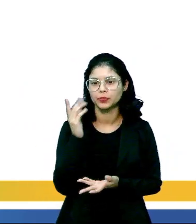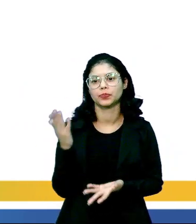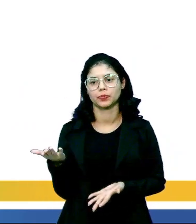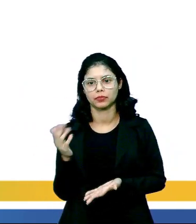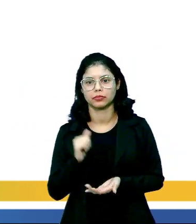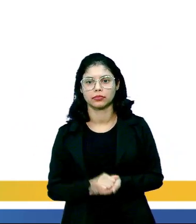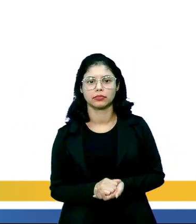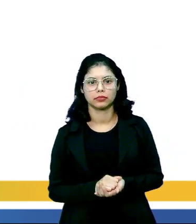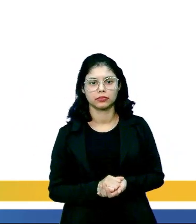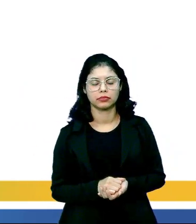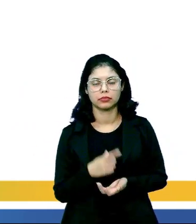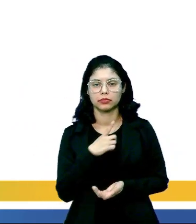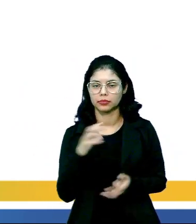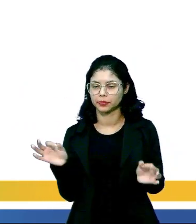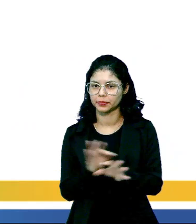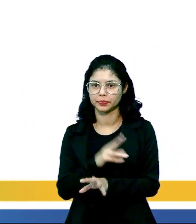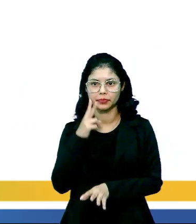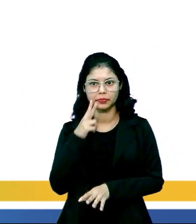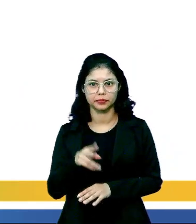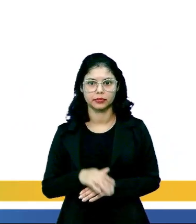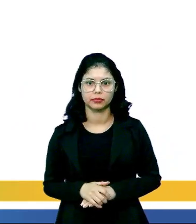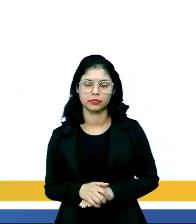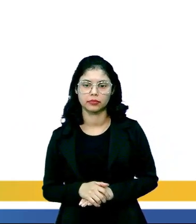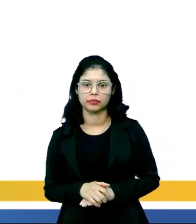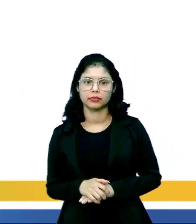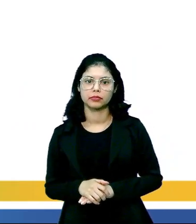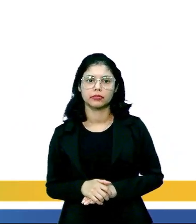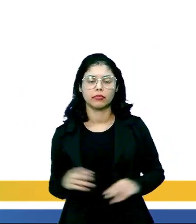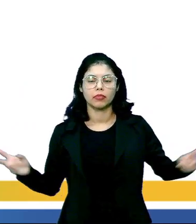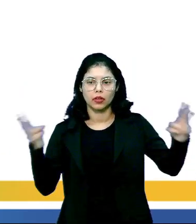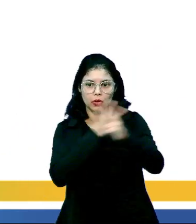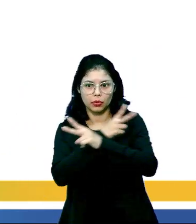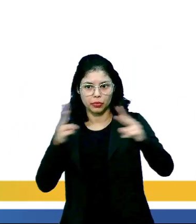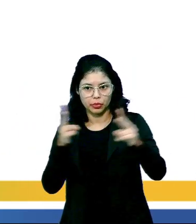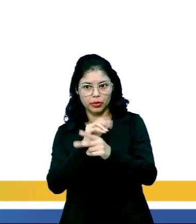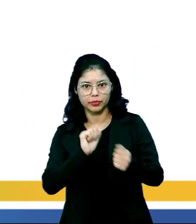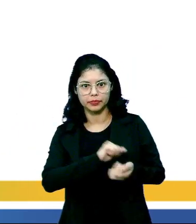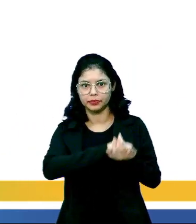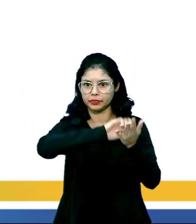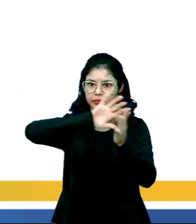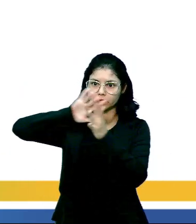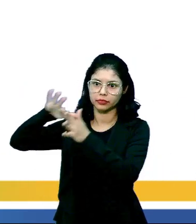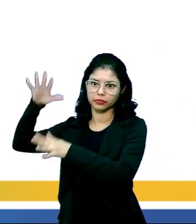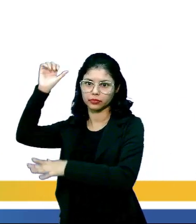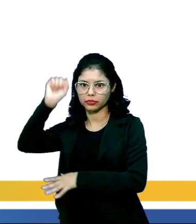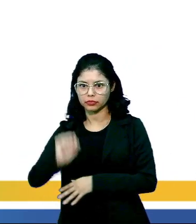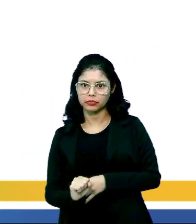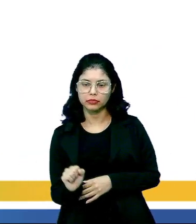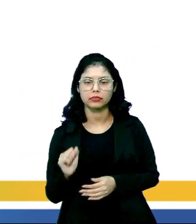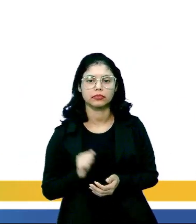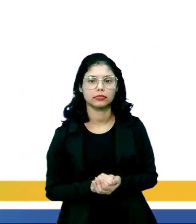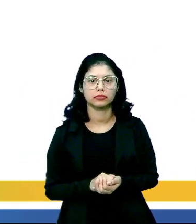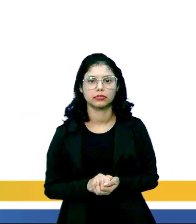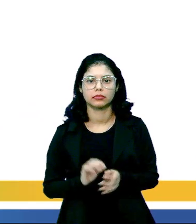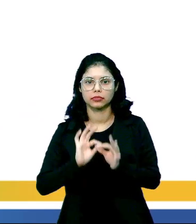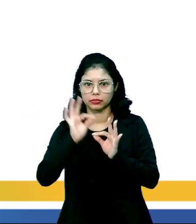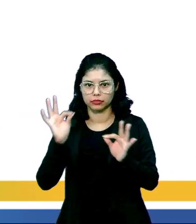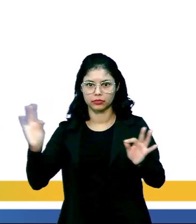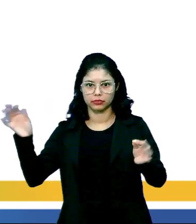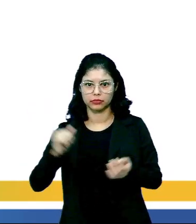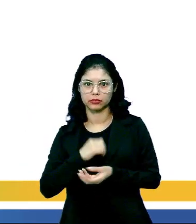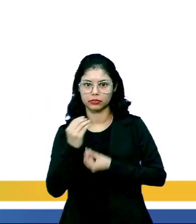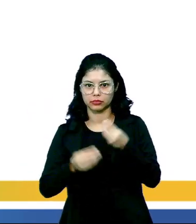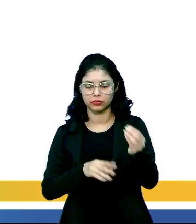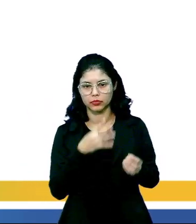pelos estômatos que a gente acabou de ver. Então, o vento leva toda essa água rumo ao sul, que são os rios aéreos,